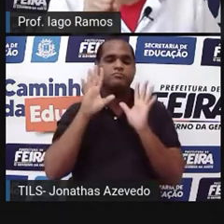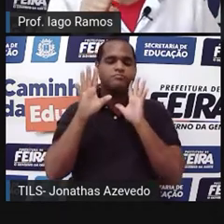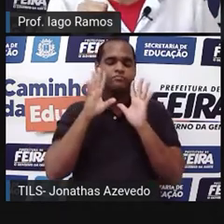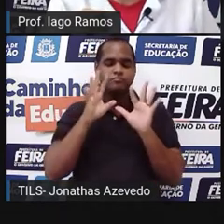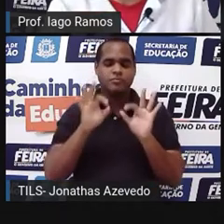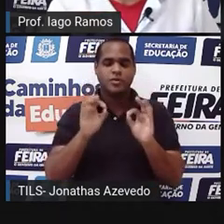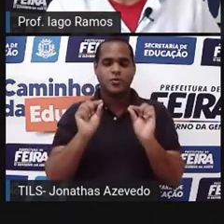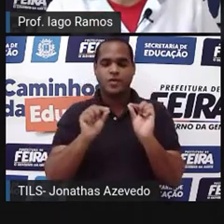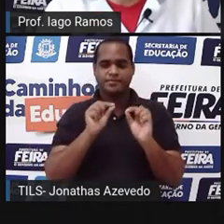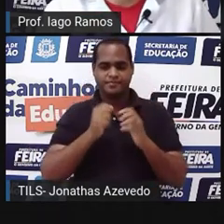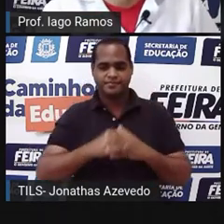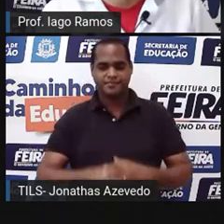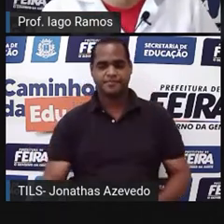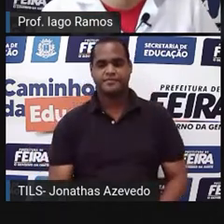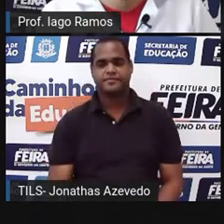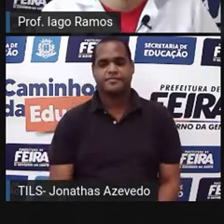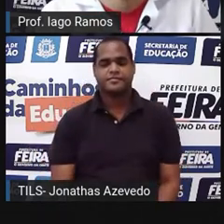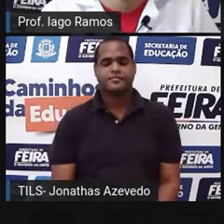pensar.